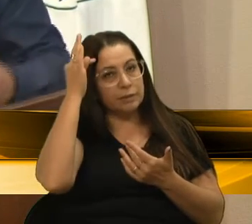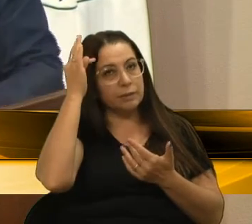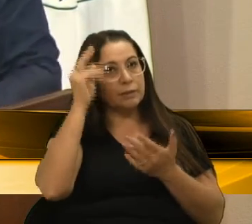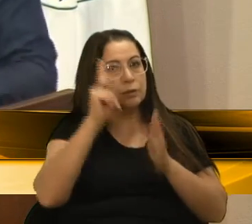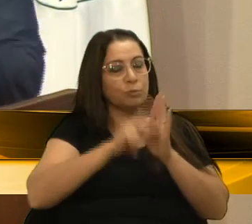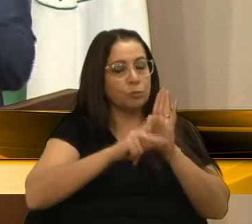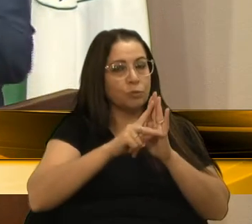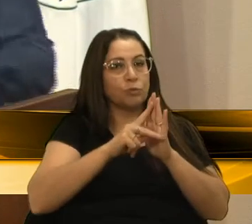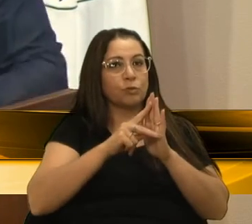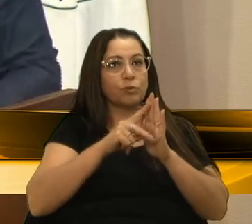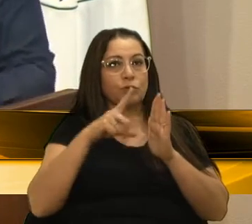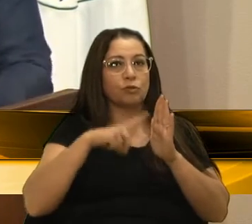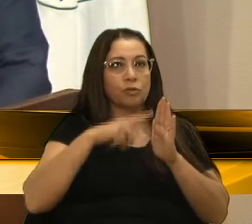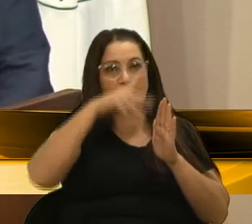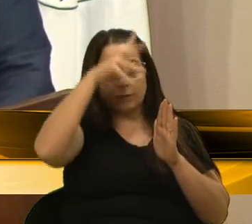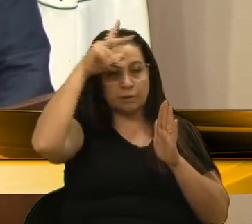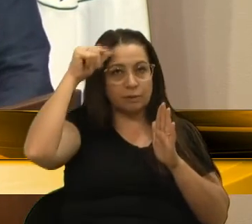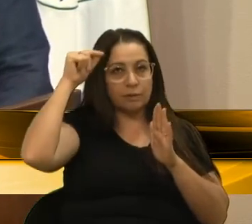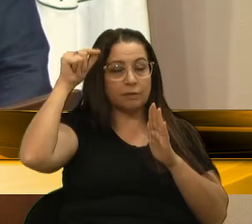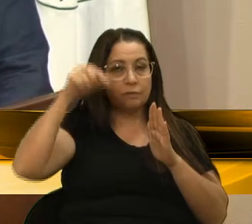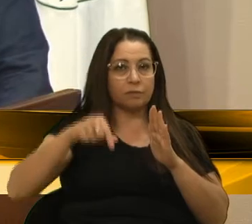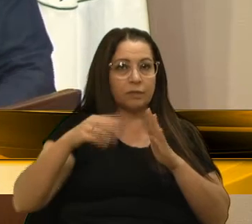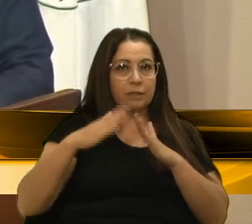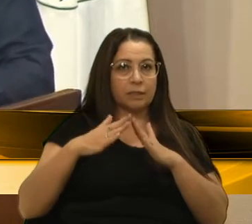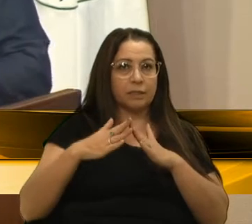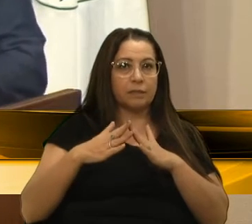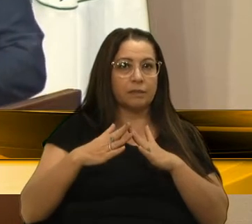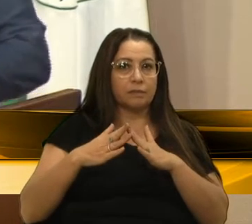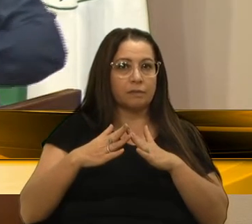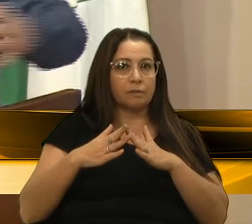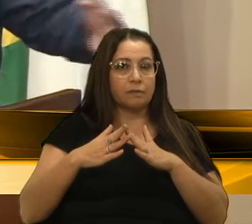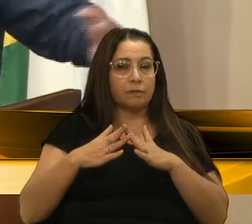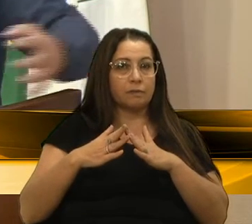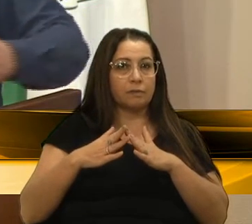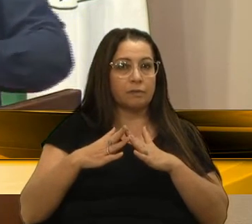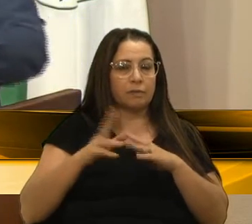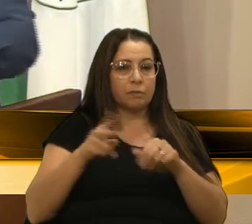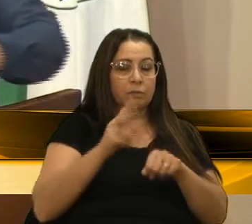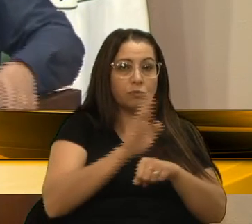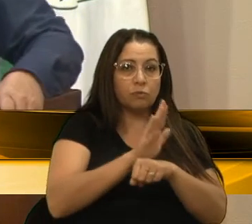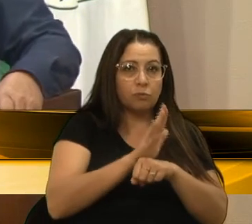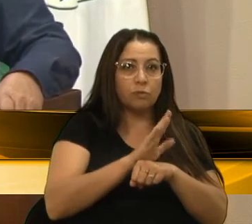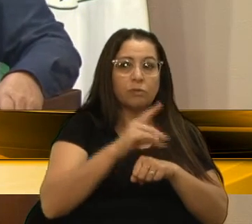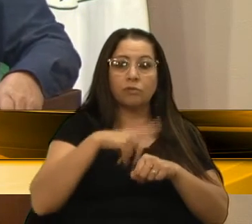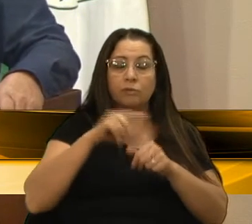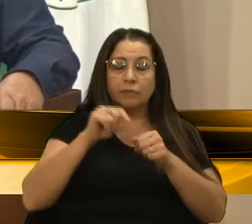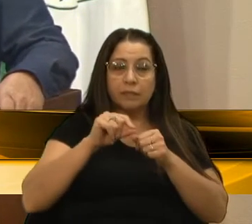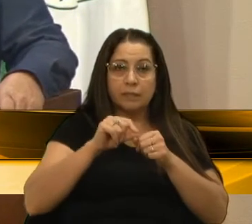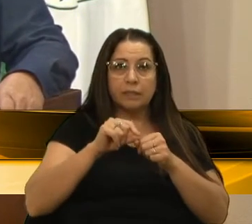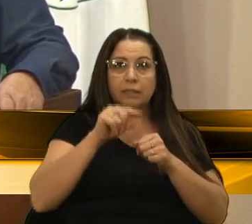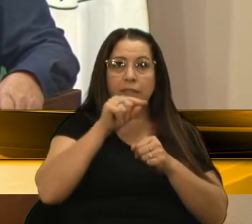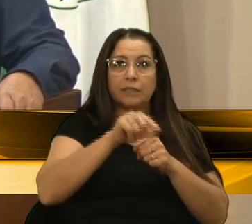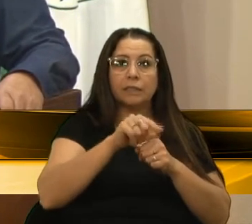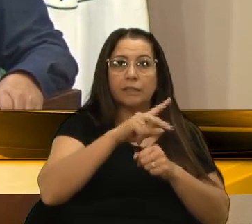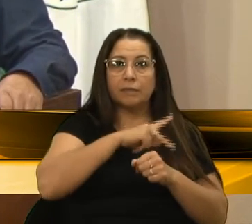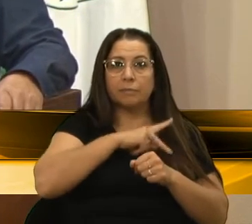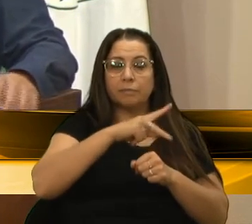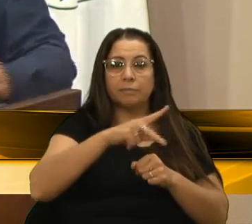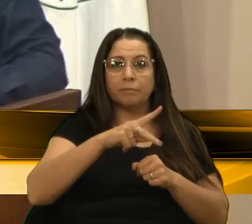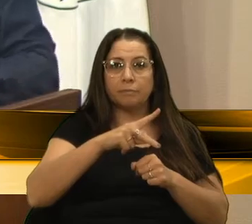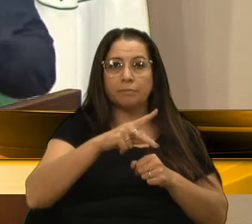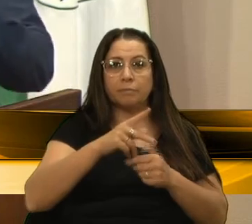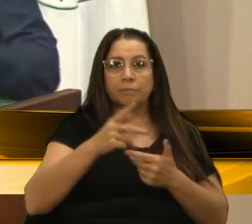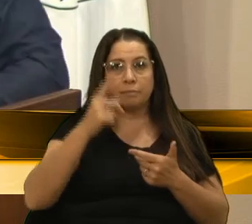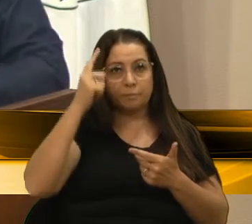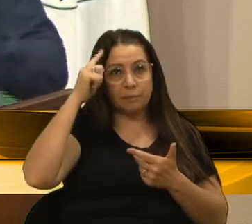projetos, tinha do Executivo, ele vinha aqui na casa, ele dizia, procuraram nos ajudar, dizer o que tinha que fazer, ele, presidente da, já